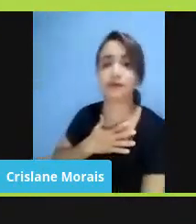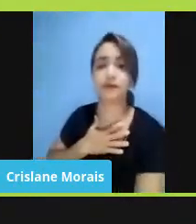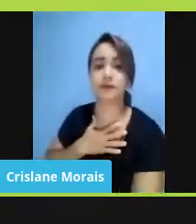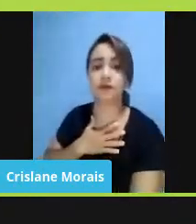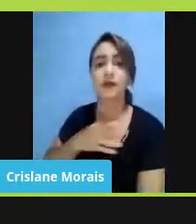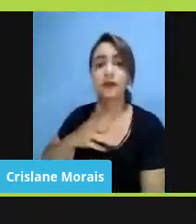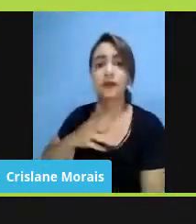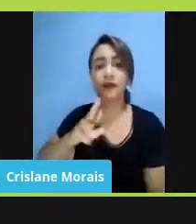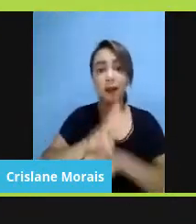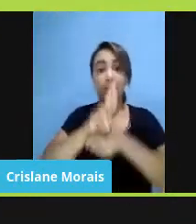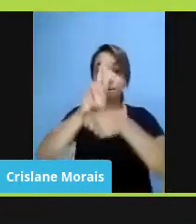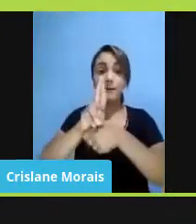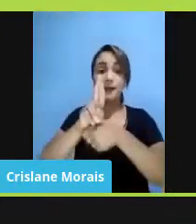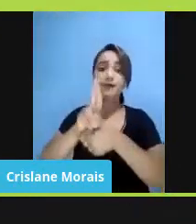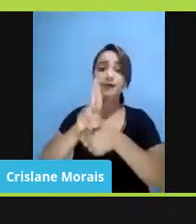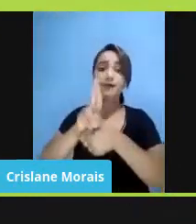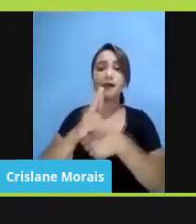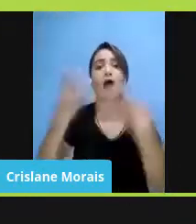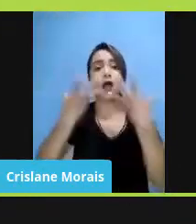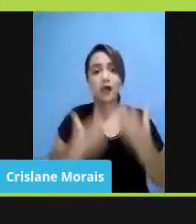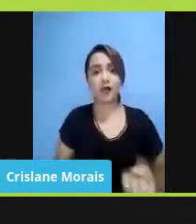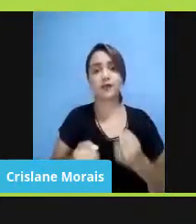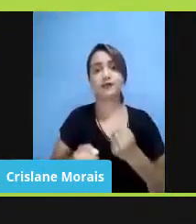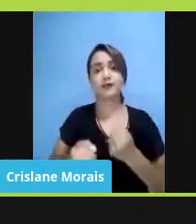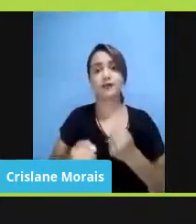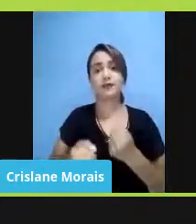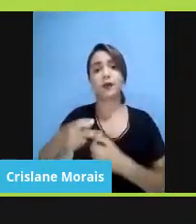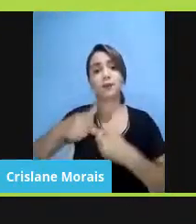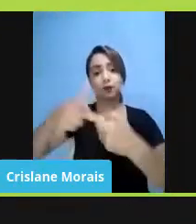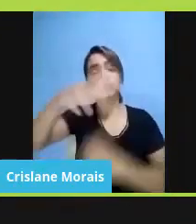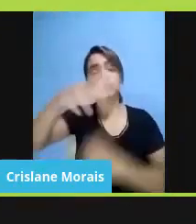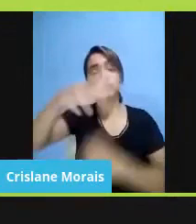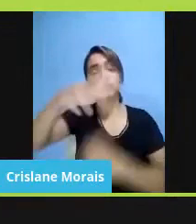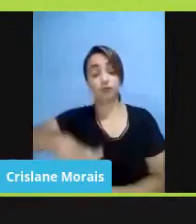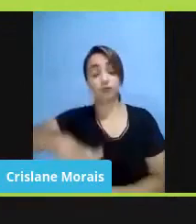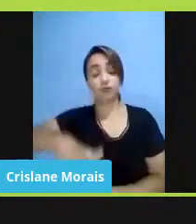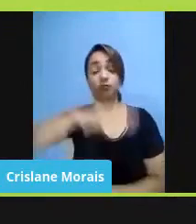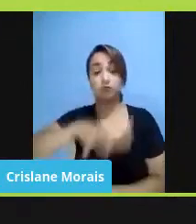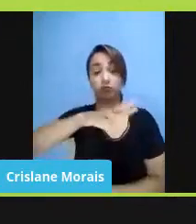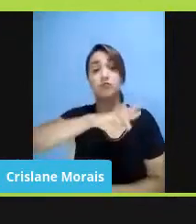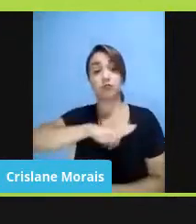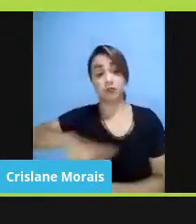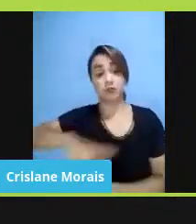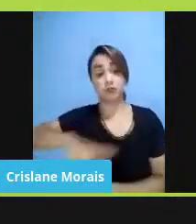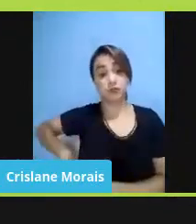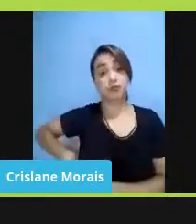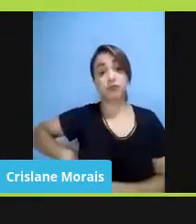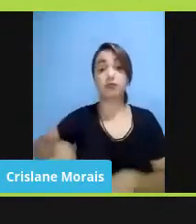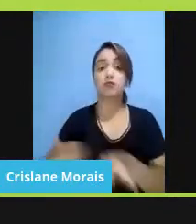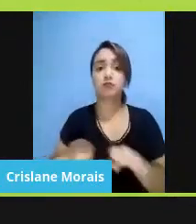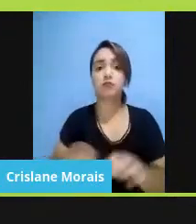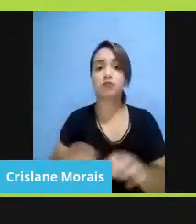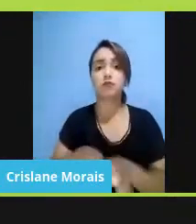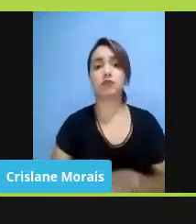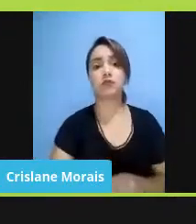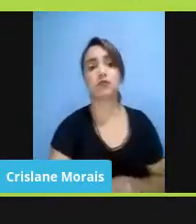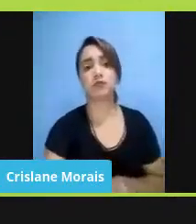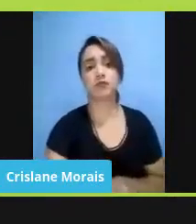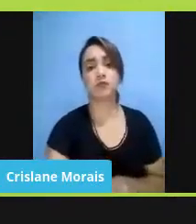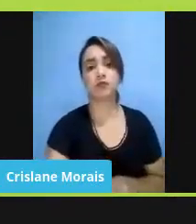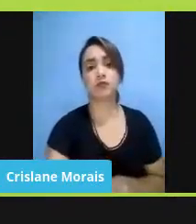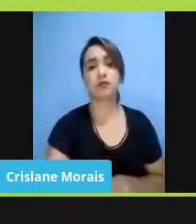serem aceitas pelo então Procurador-Geral da República, liminares concedidas no âmbito do Supremo Tribunal Federal,